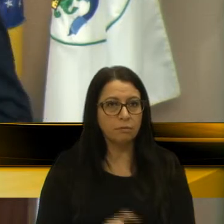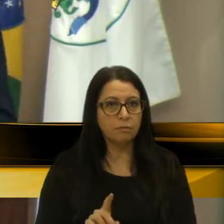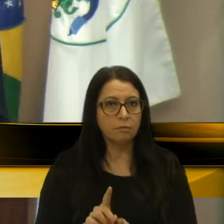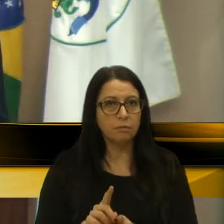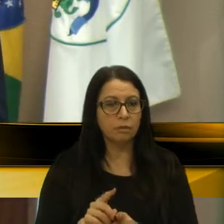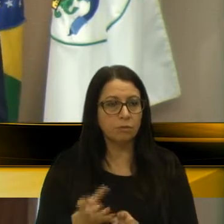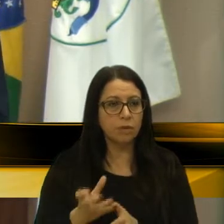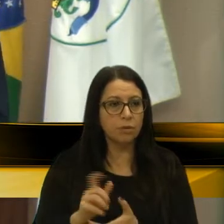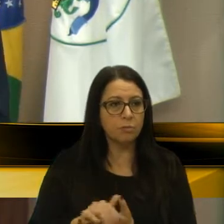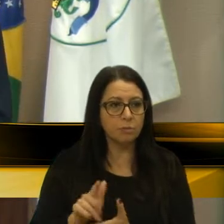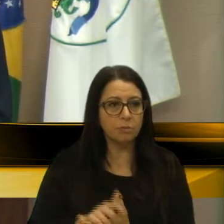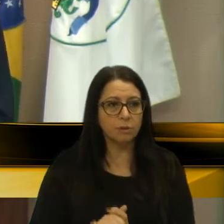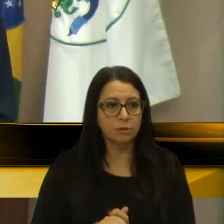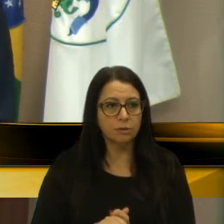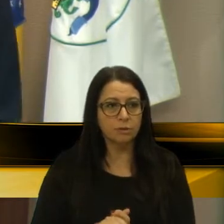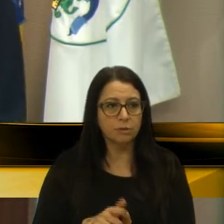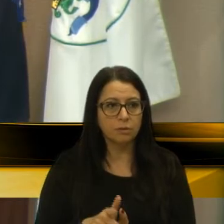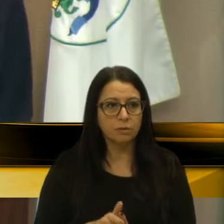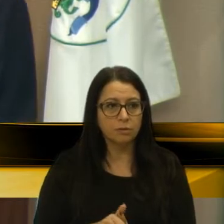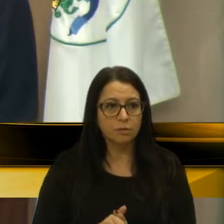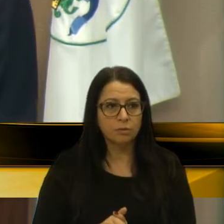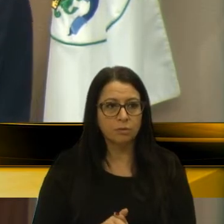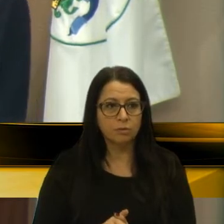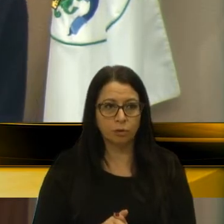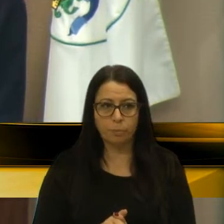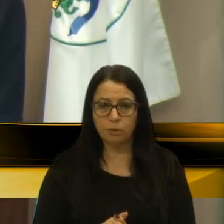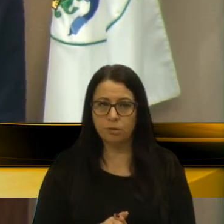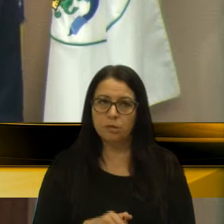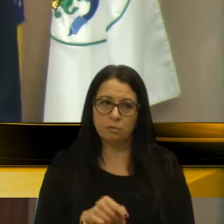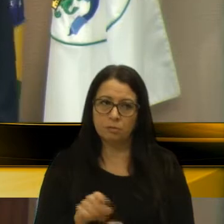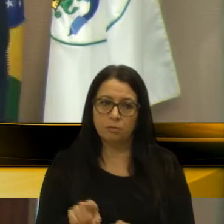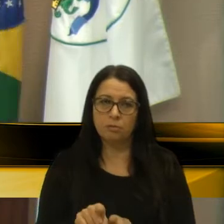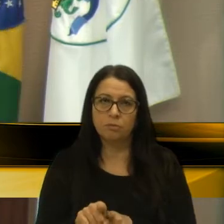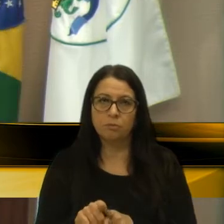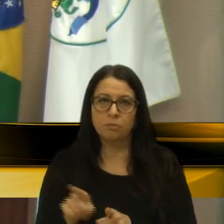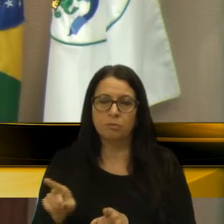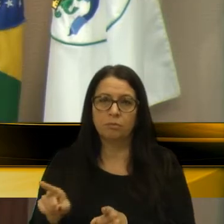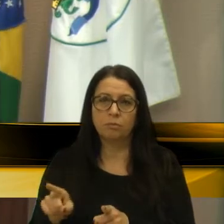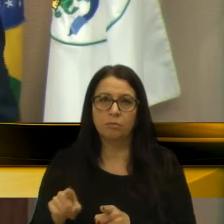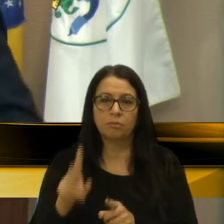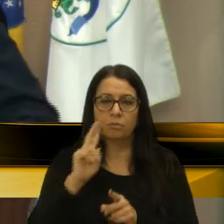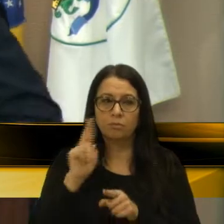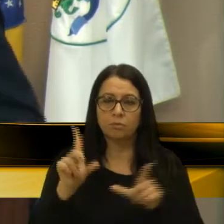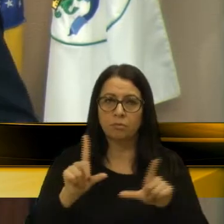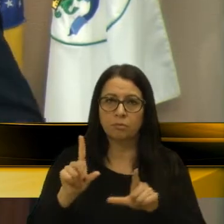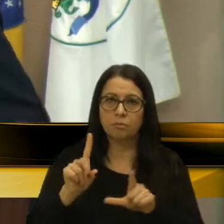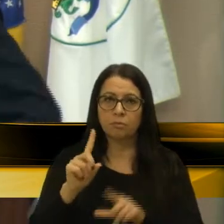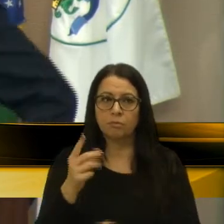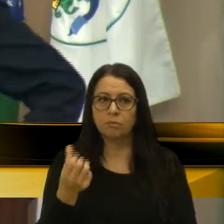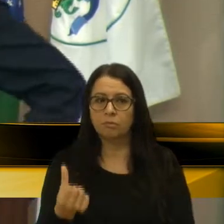quero apelimentar a todos que se encontram aqui no plenário, todos que nos assistem pela TV Câmara, canal 16.